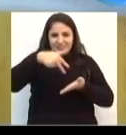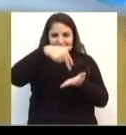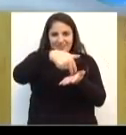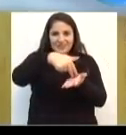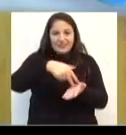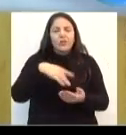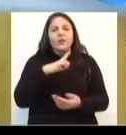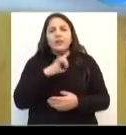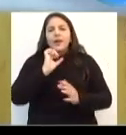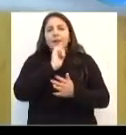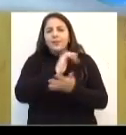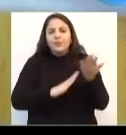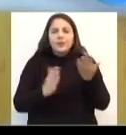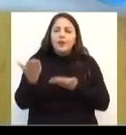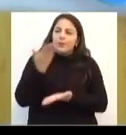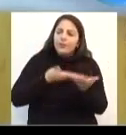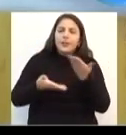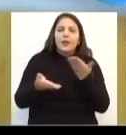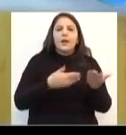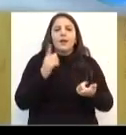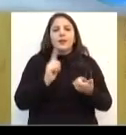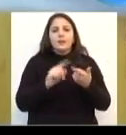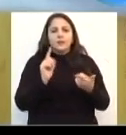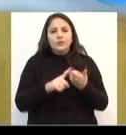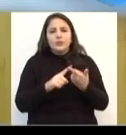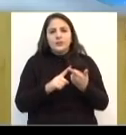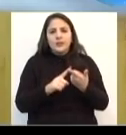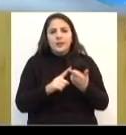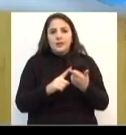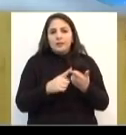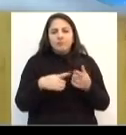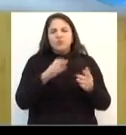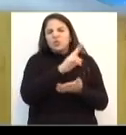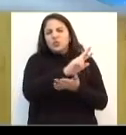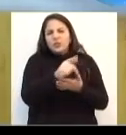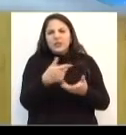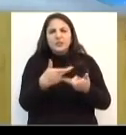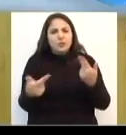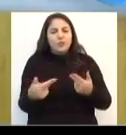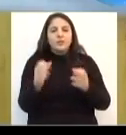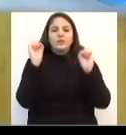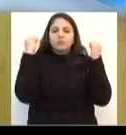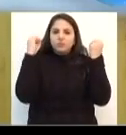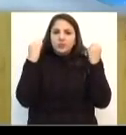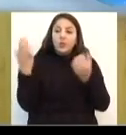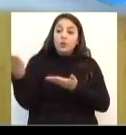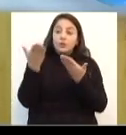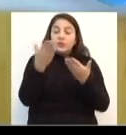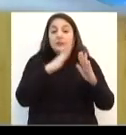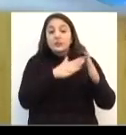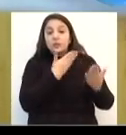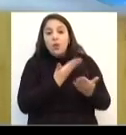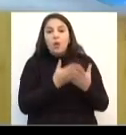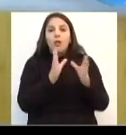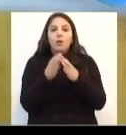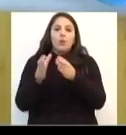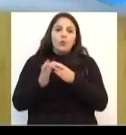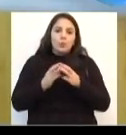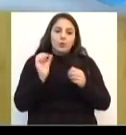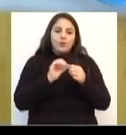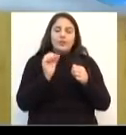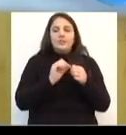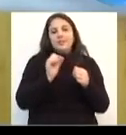variadas com convidados, educadores físicos, academias do município, aonde a gente está convidando escolas e grupos, né, para